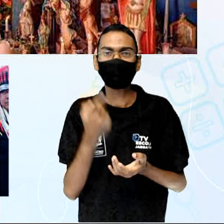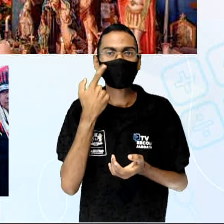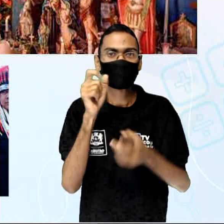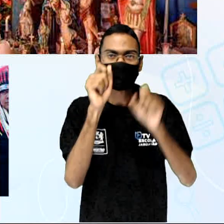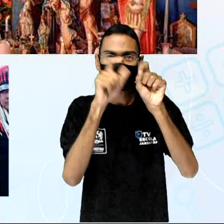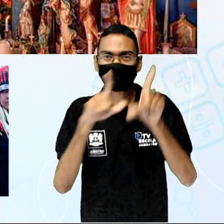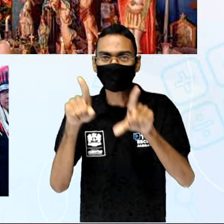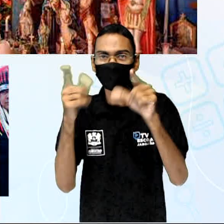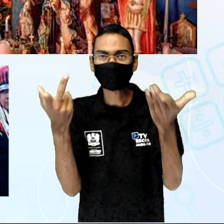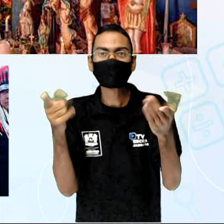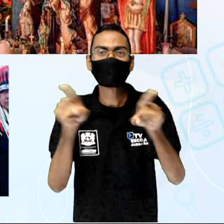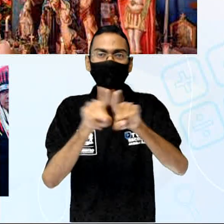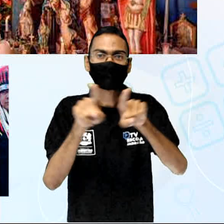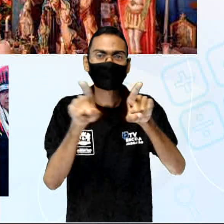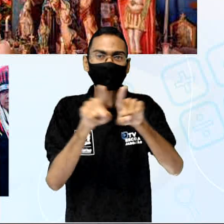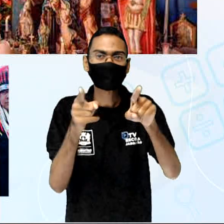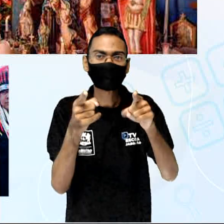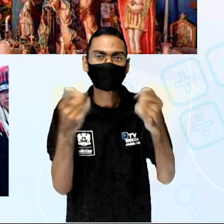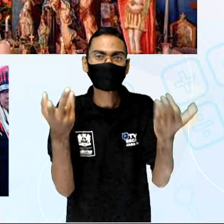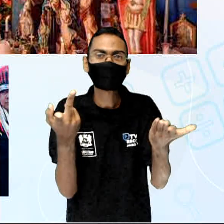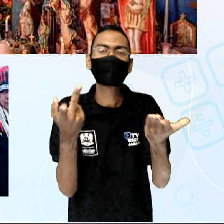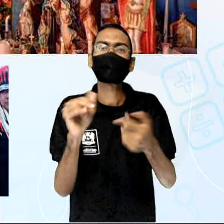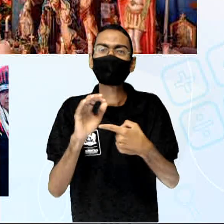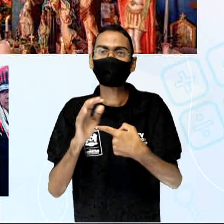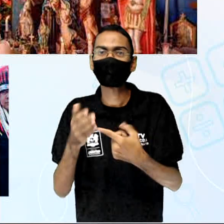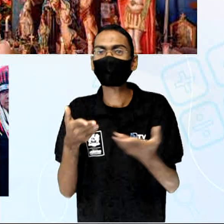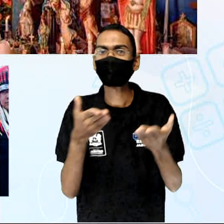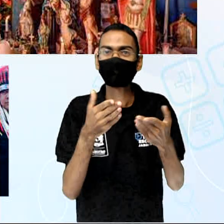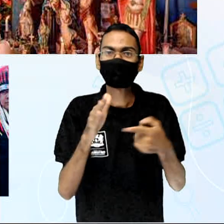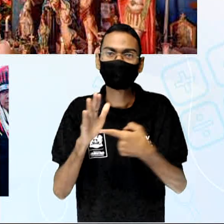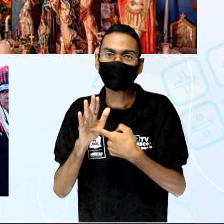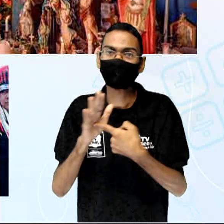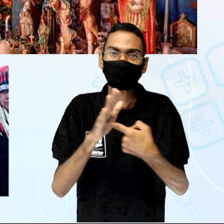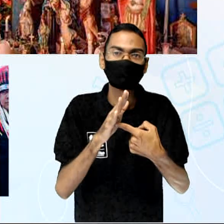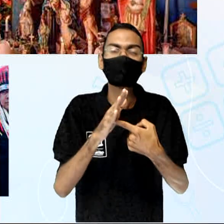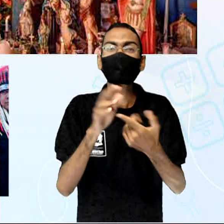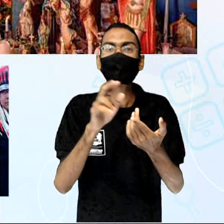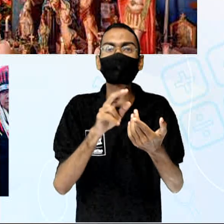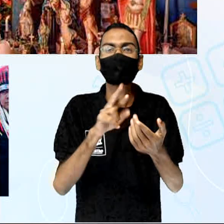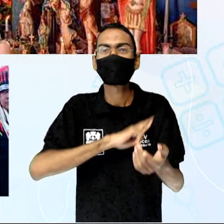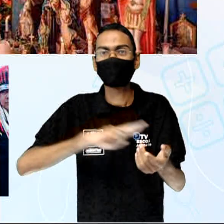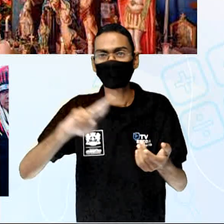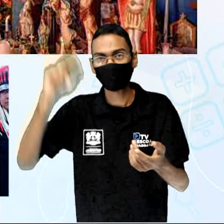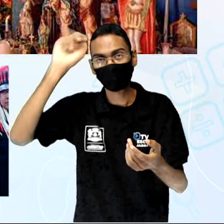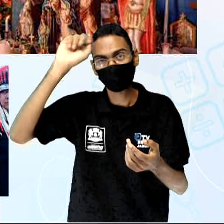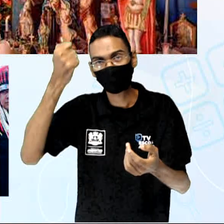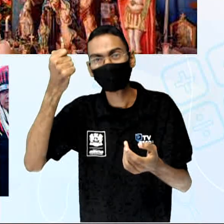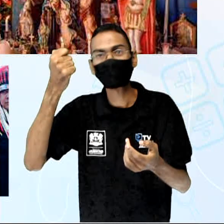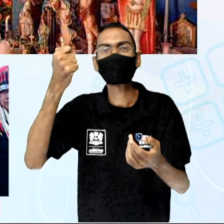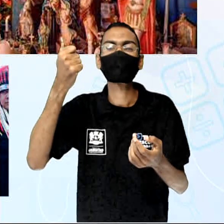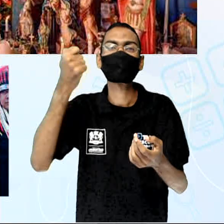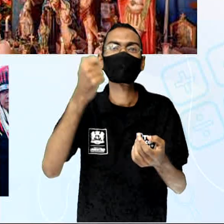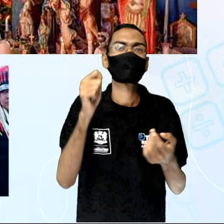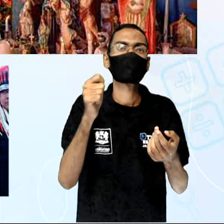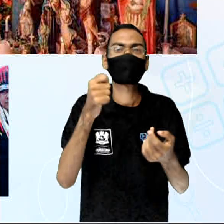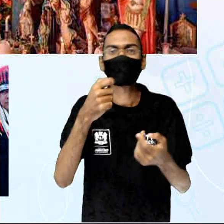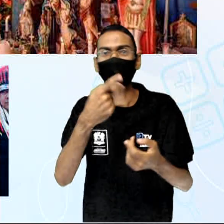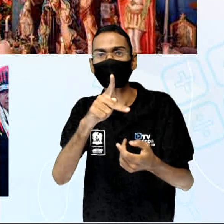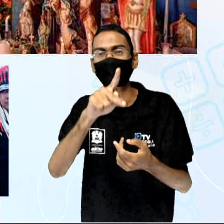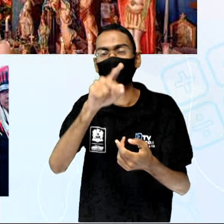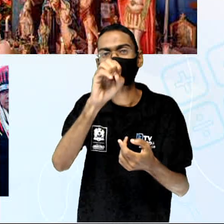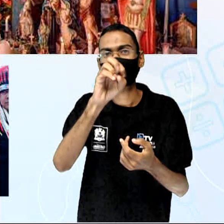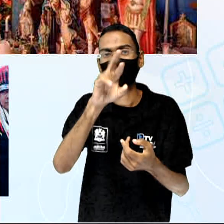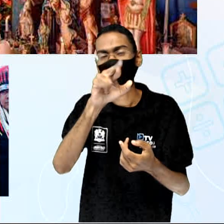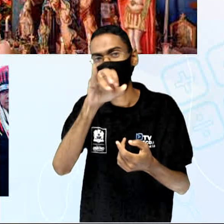católicos com representação da religiosidade africana com os seus orixás. Embaixo,